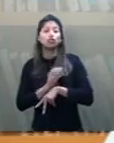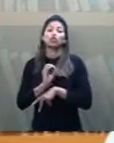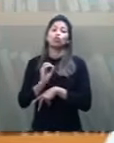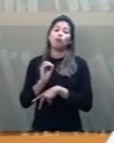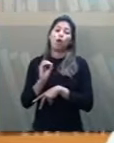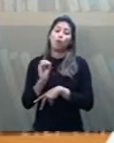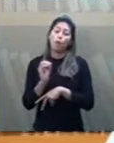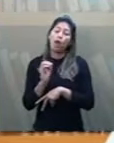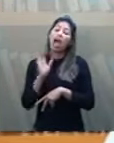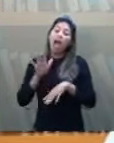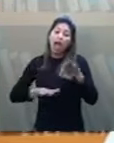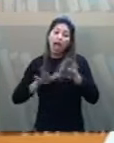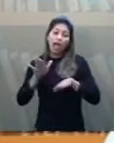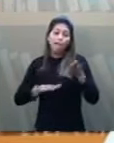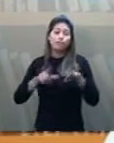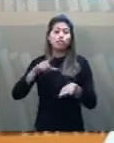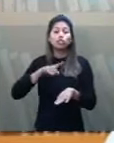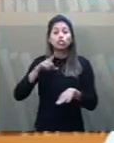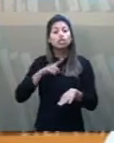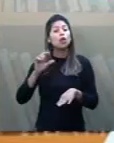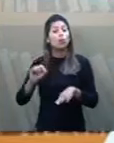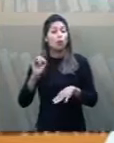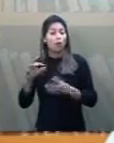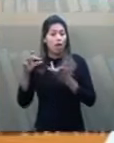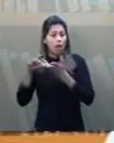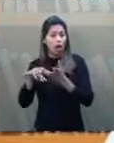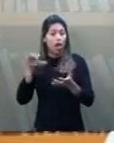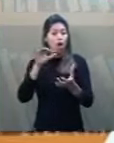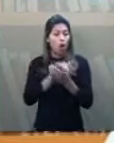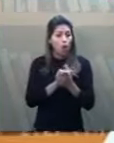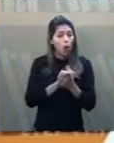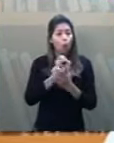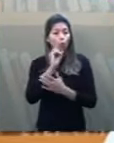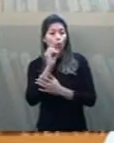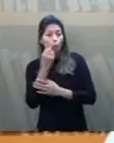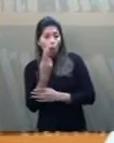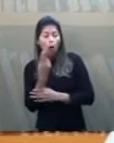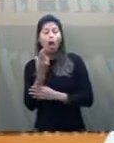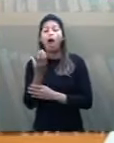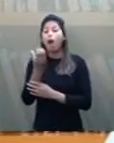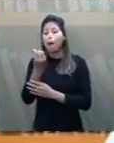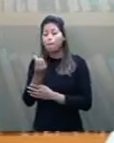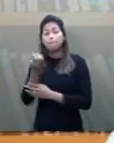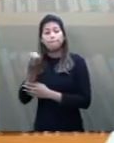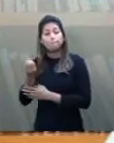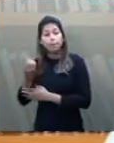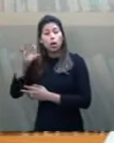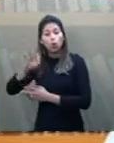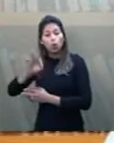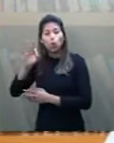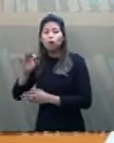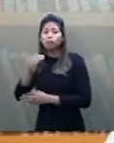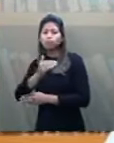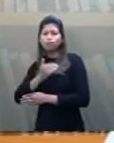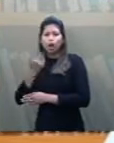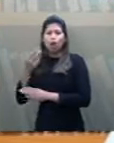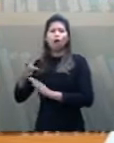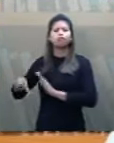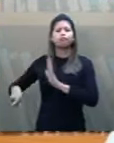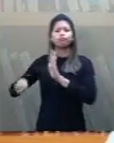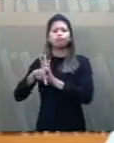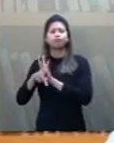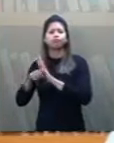-companheiro. 66% foram mortas dentro da própria casa. A luta das mulheres